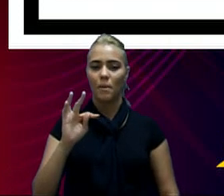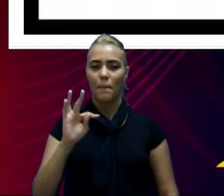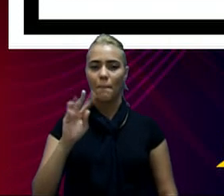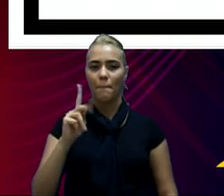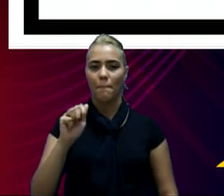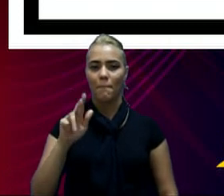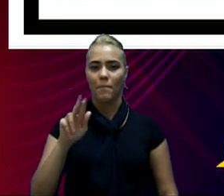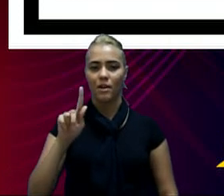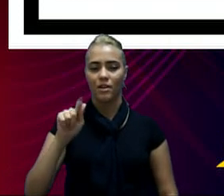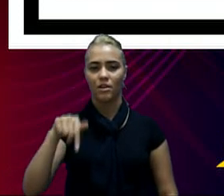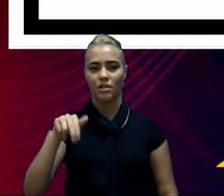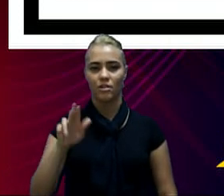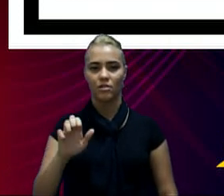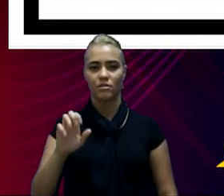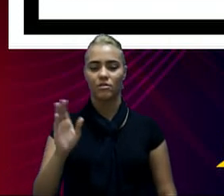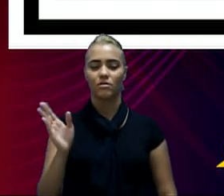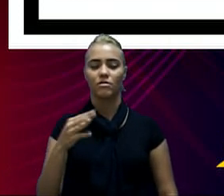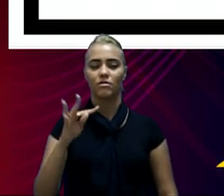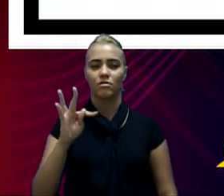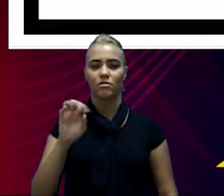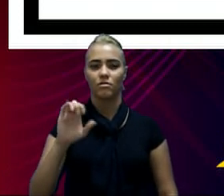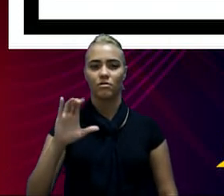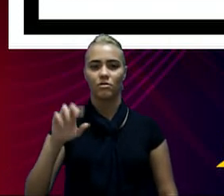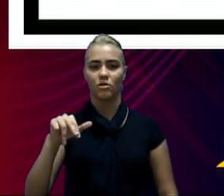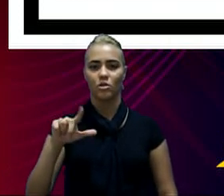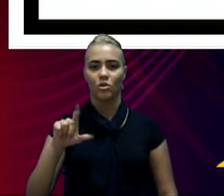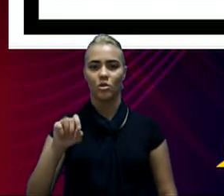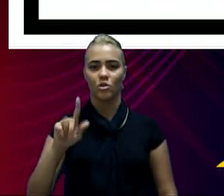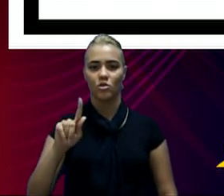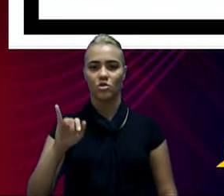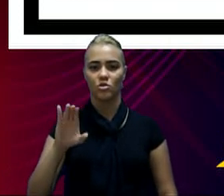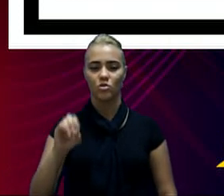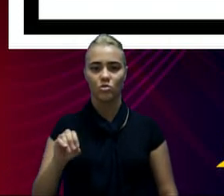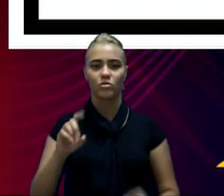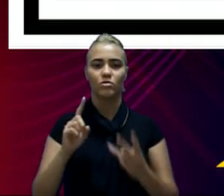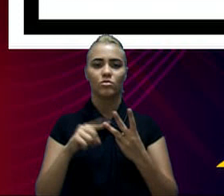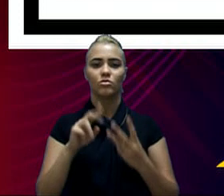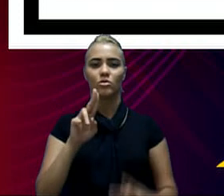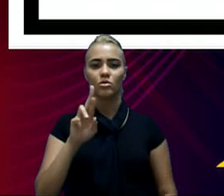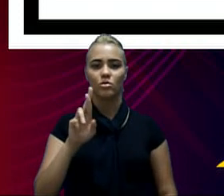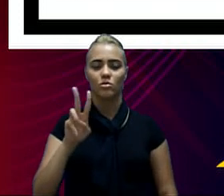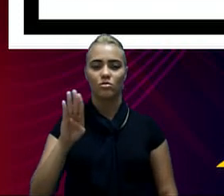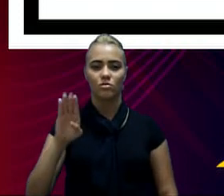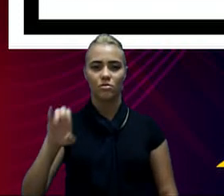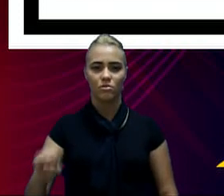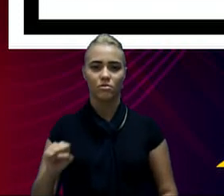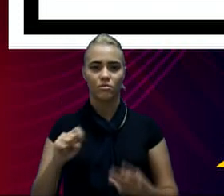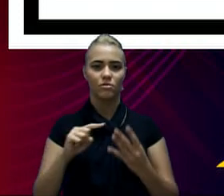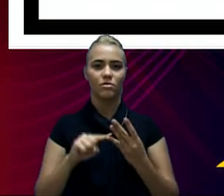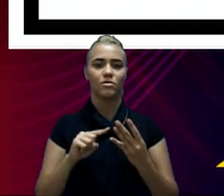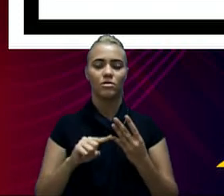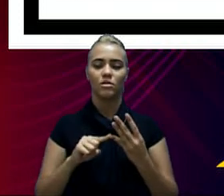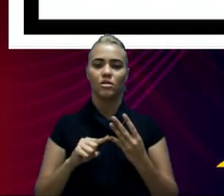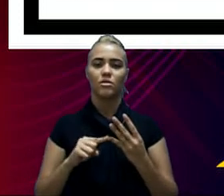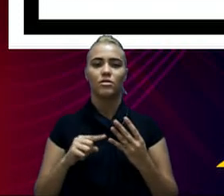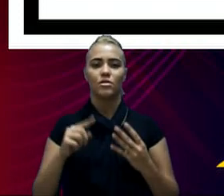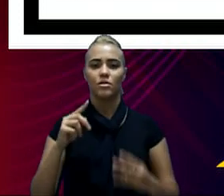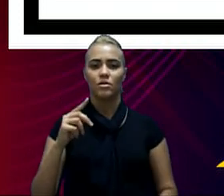Urbis e o Inves Sorocaba, que, na verdade, foi extinto em 2020.